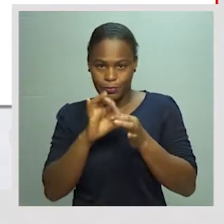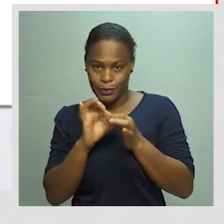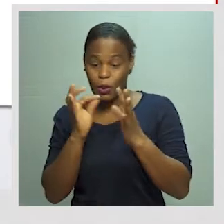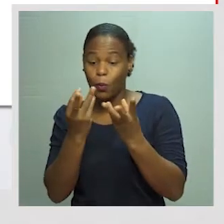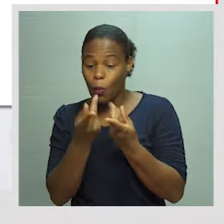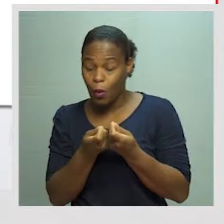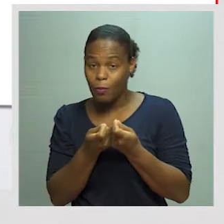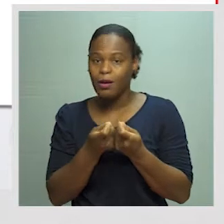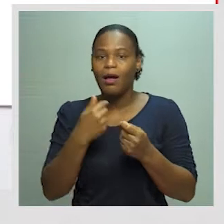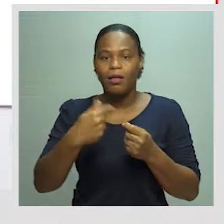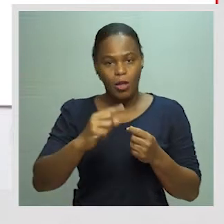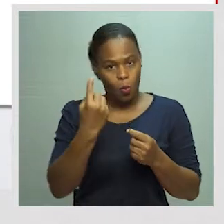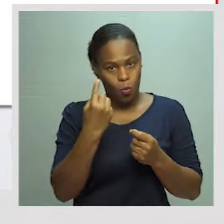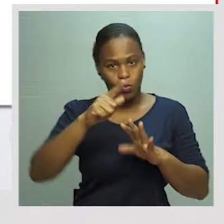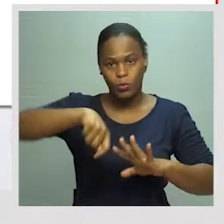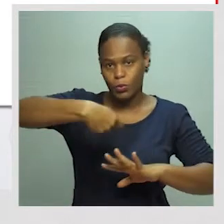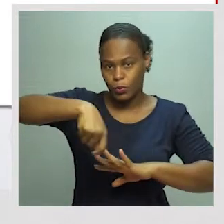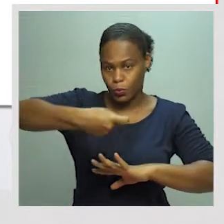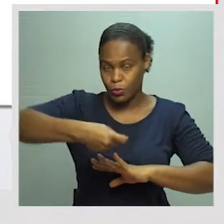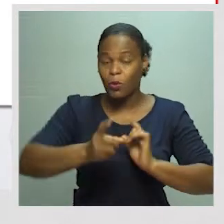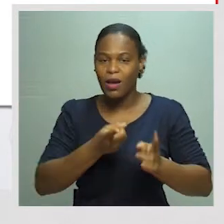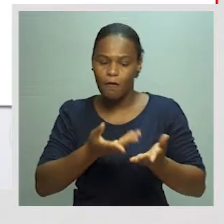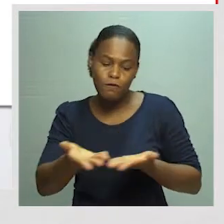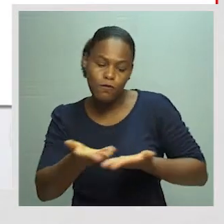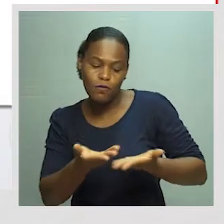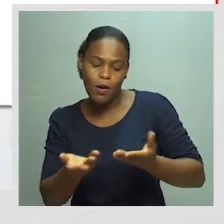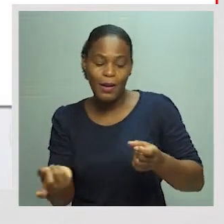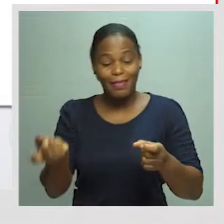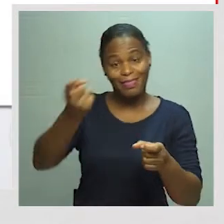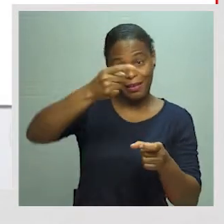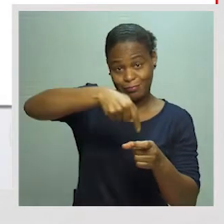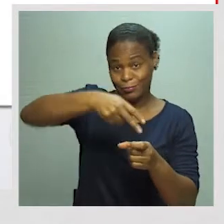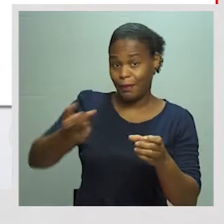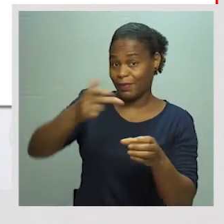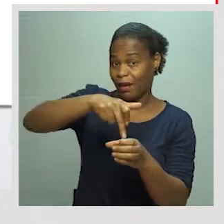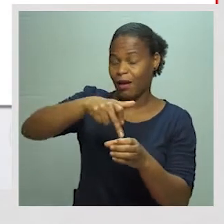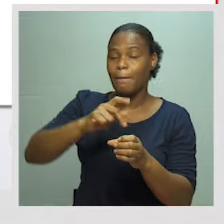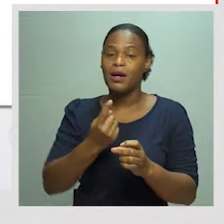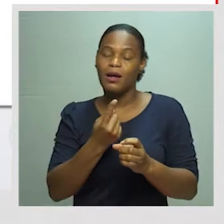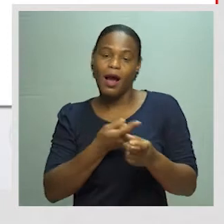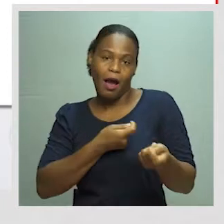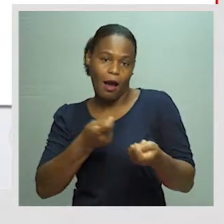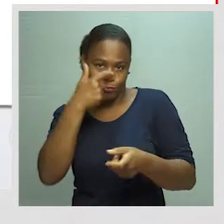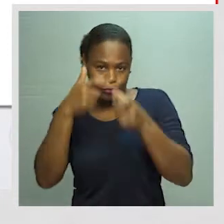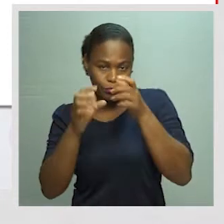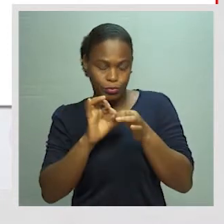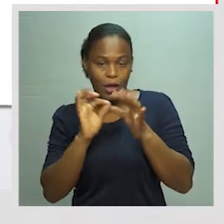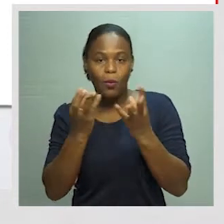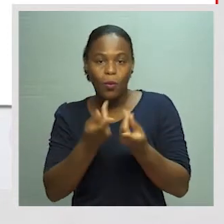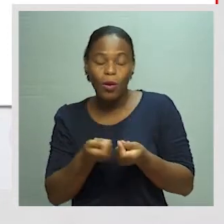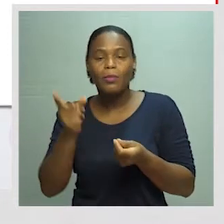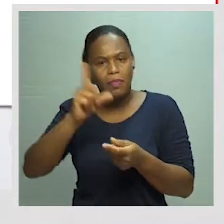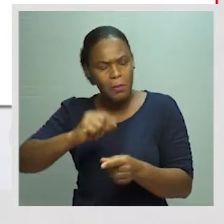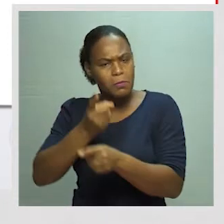apresenta um recurso, que é fluxo de entrada para um agente econômico, e é ao mesmo tempo